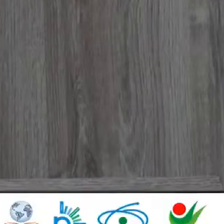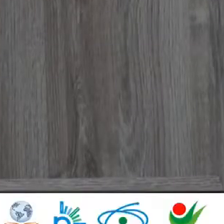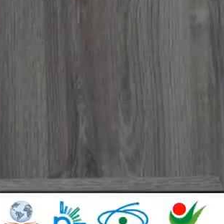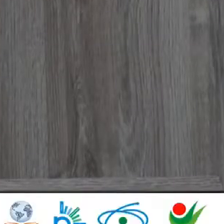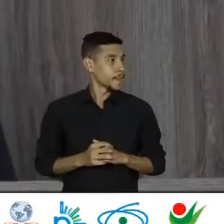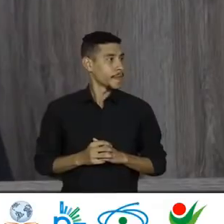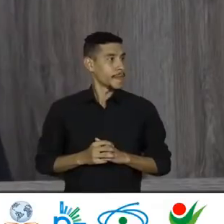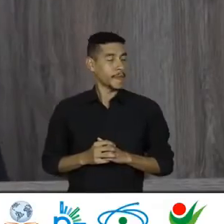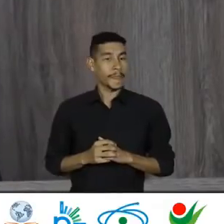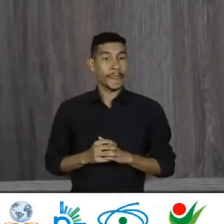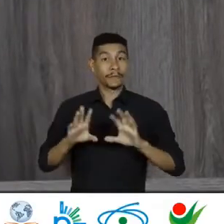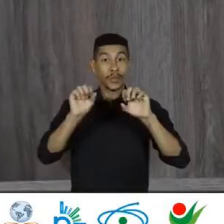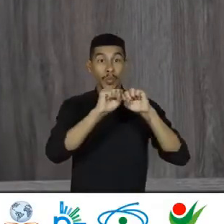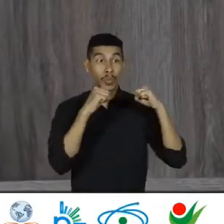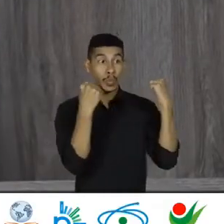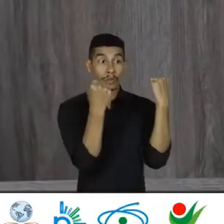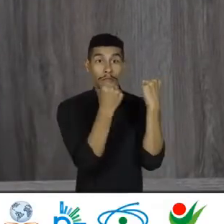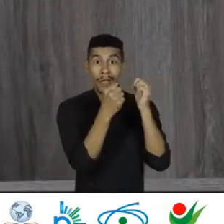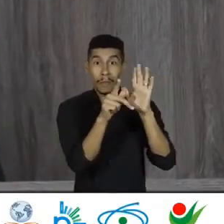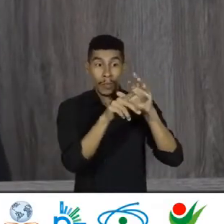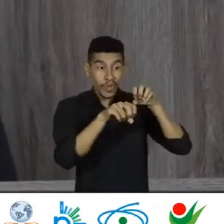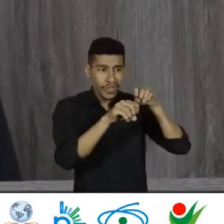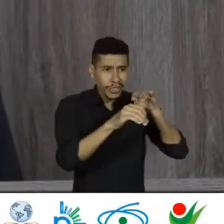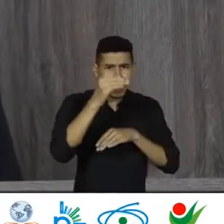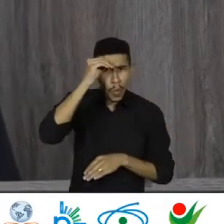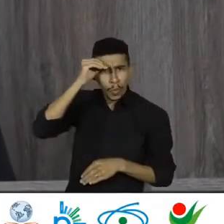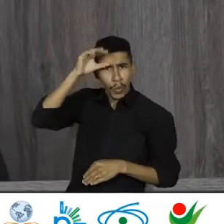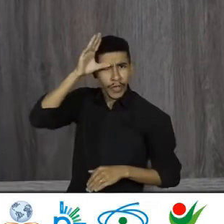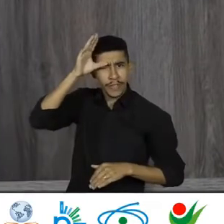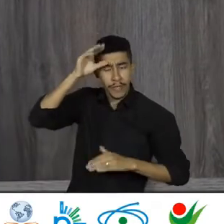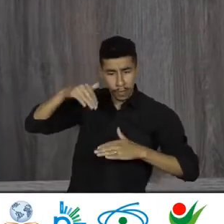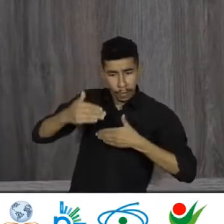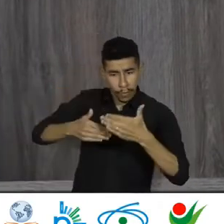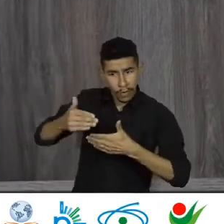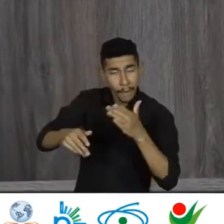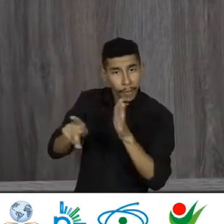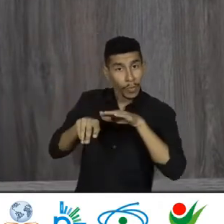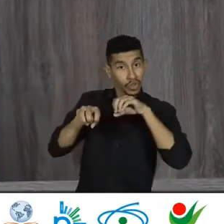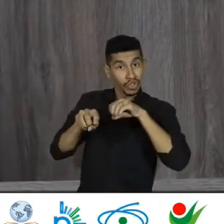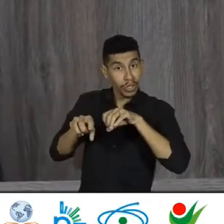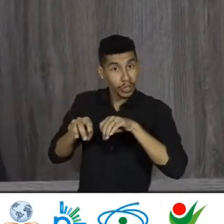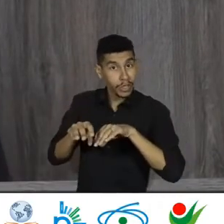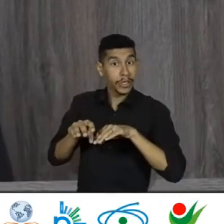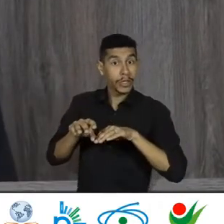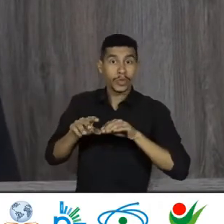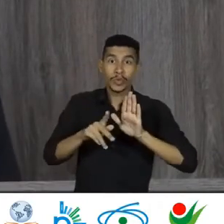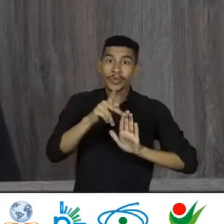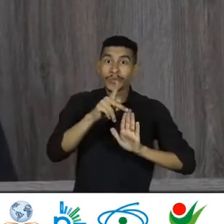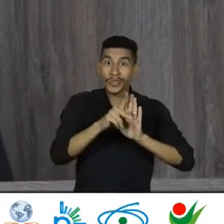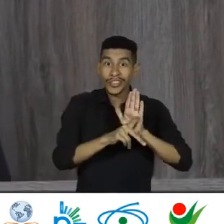O Seminário de Educação, Conhecimento e Processos Educativos do